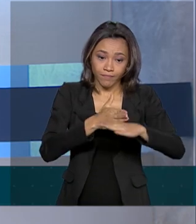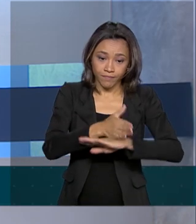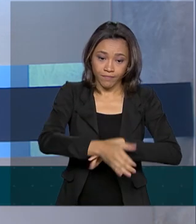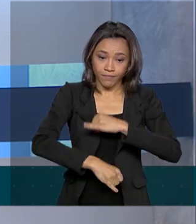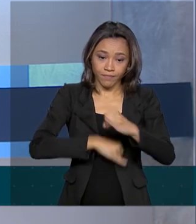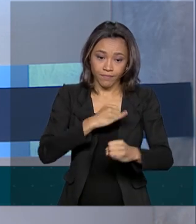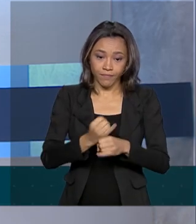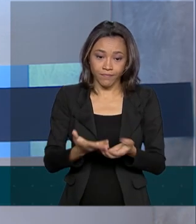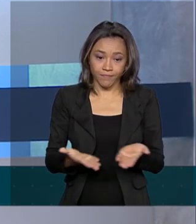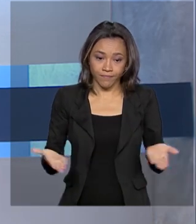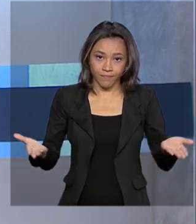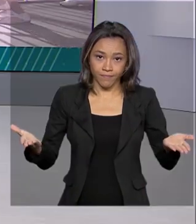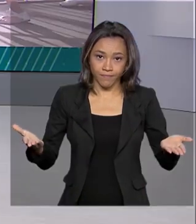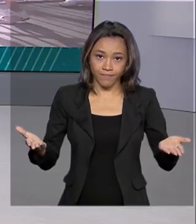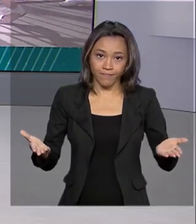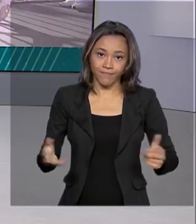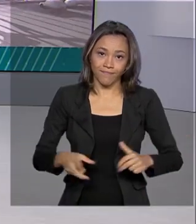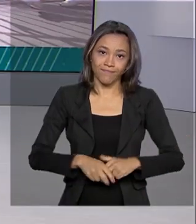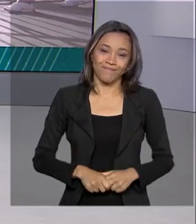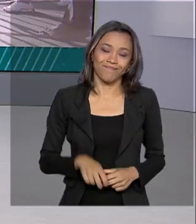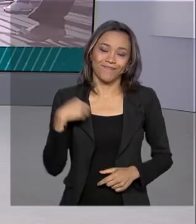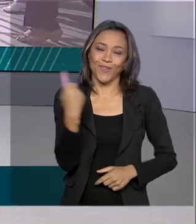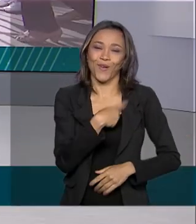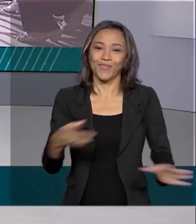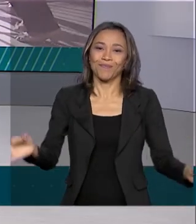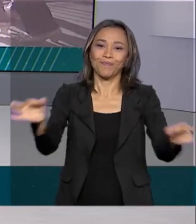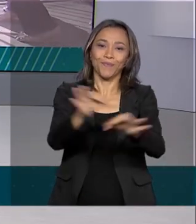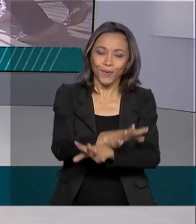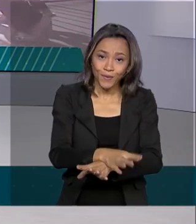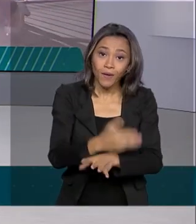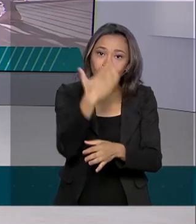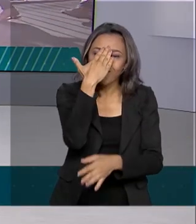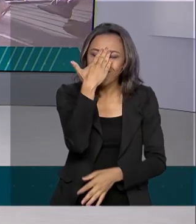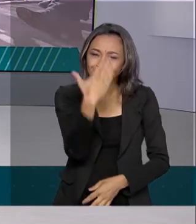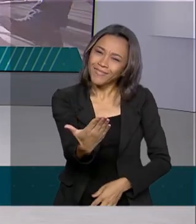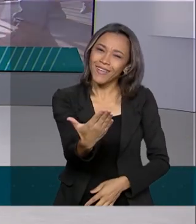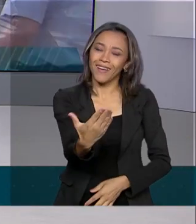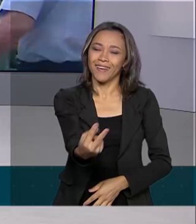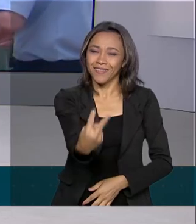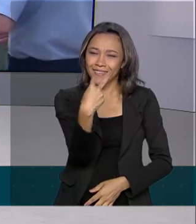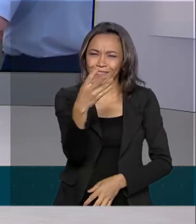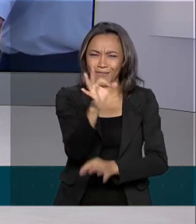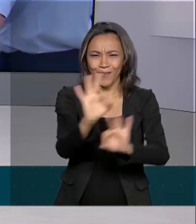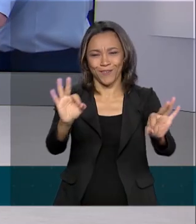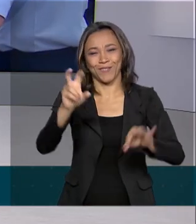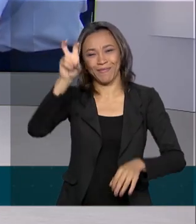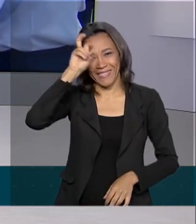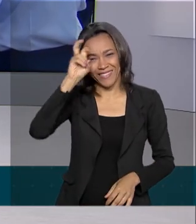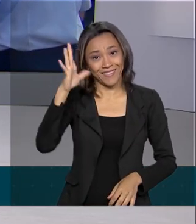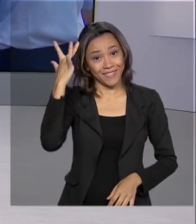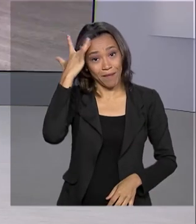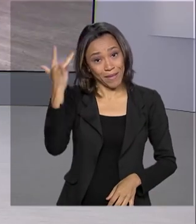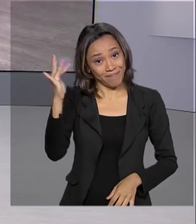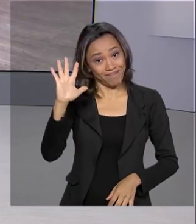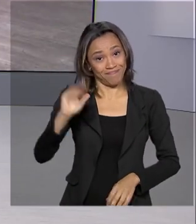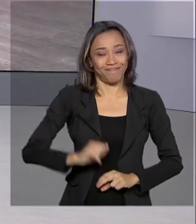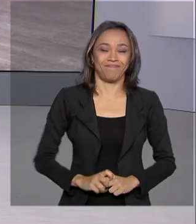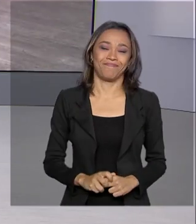.gov.br. Nós ficamos por aqui. Obrigada pela sua companhia. Ótima quinta-feira e até amanhã.